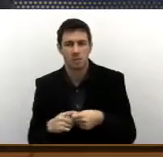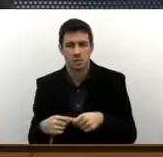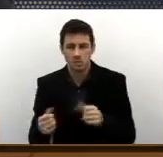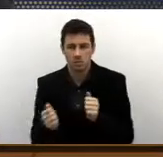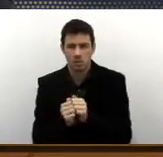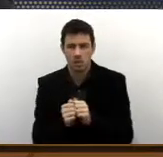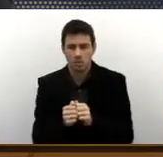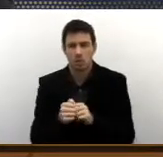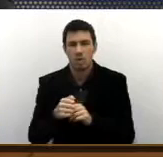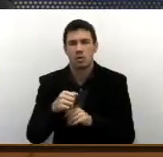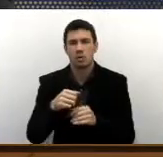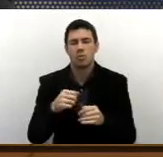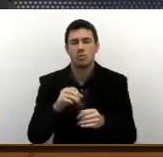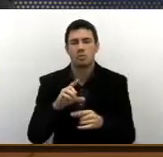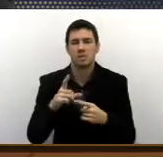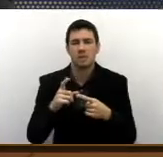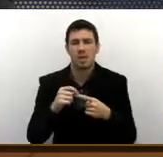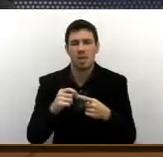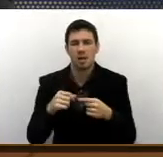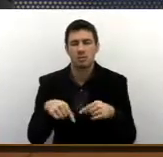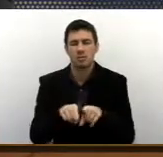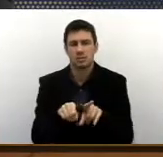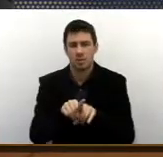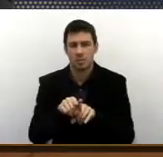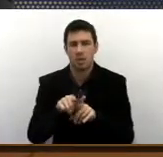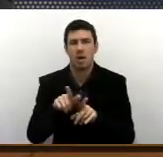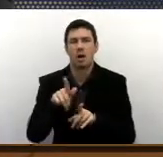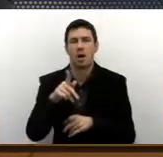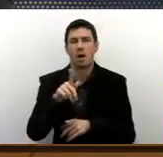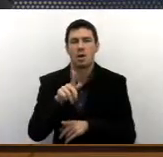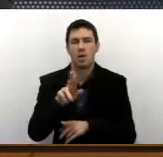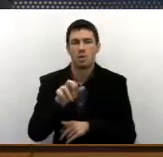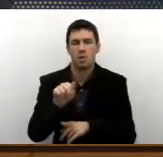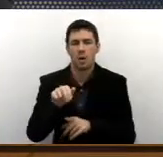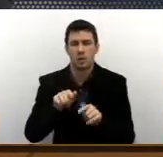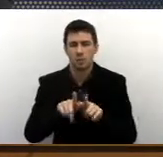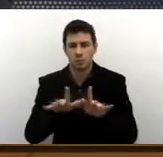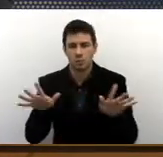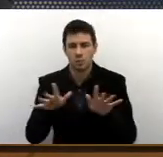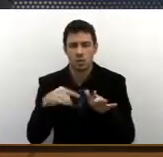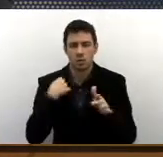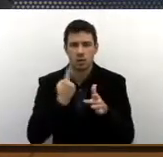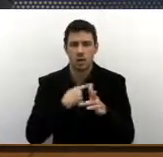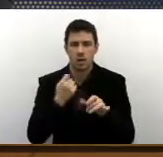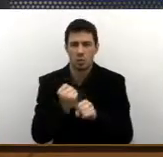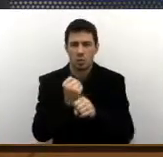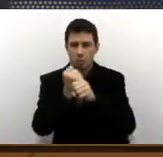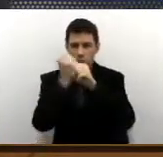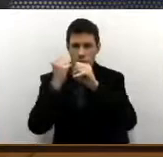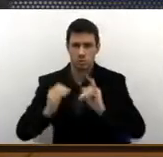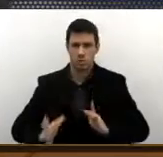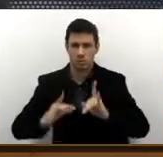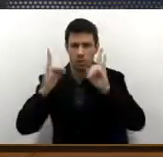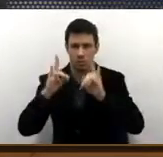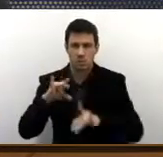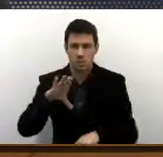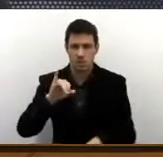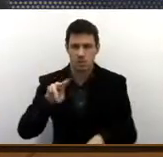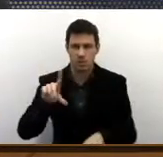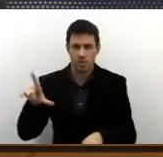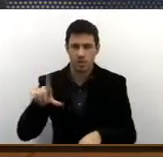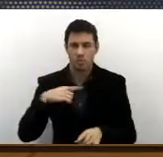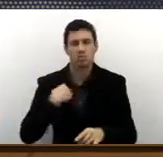e com o Senai na tenda da construção civil, aqui próximo ao Bom Clima. São pessoas, são